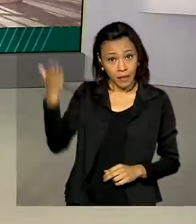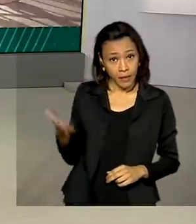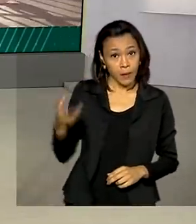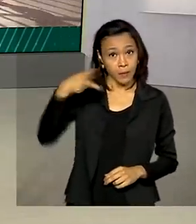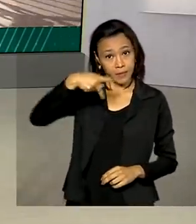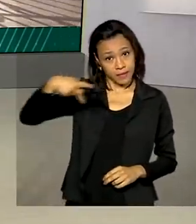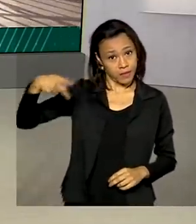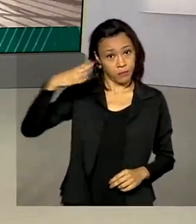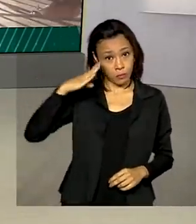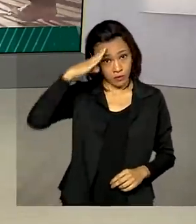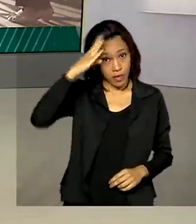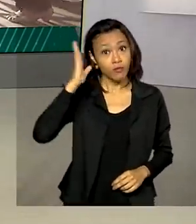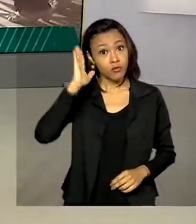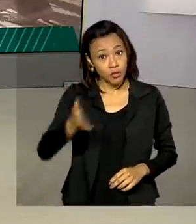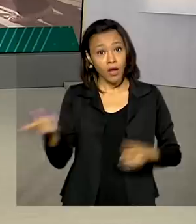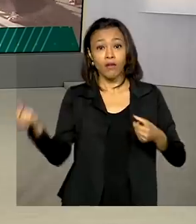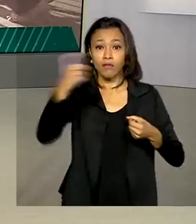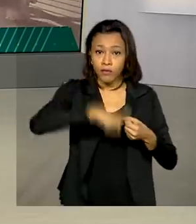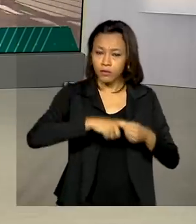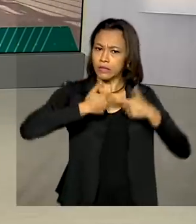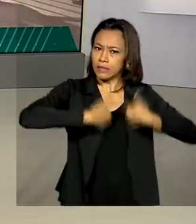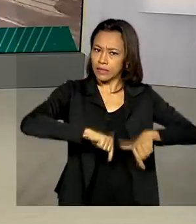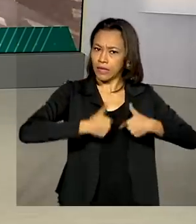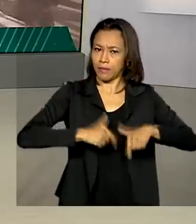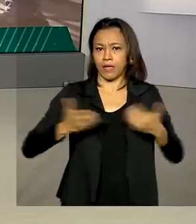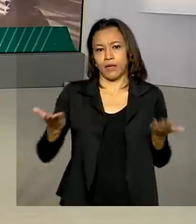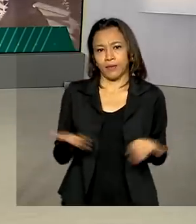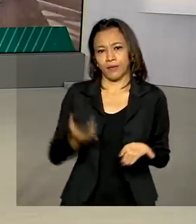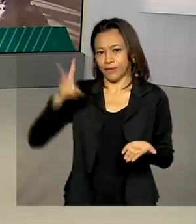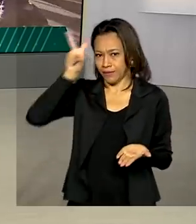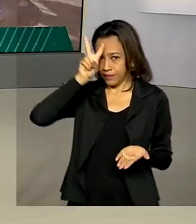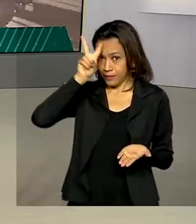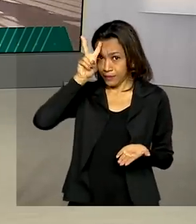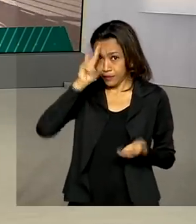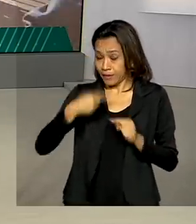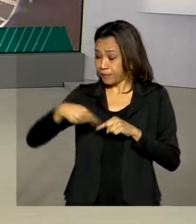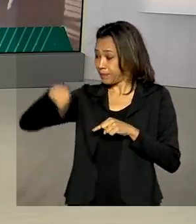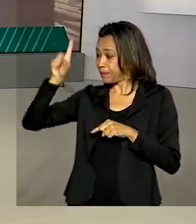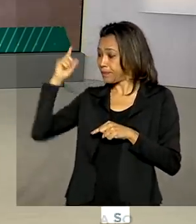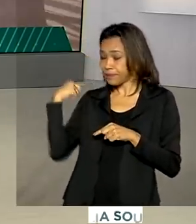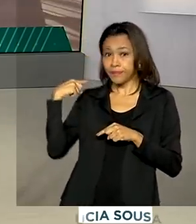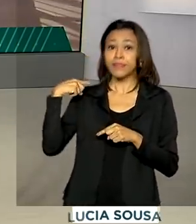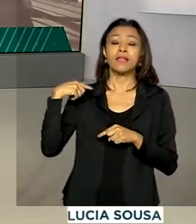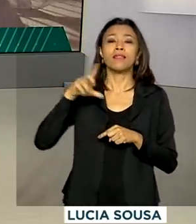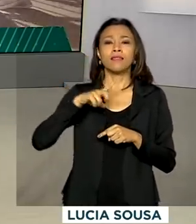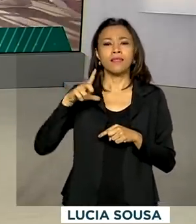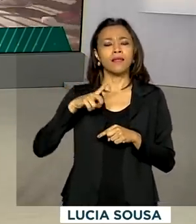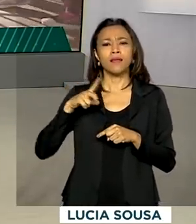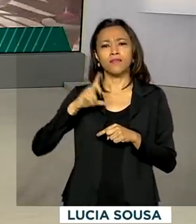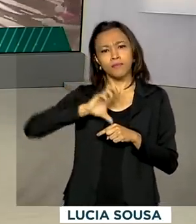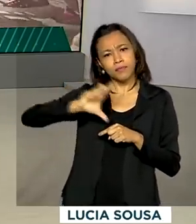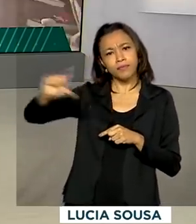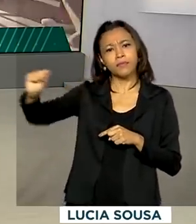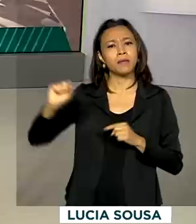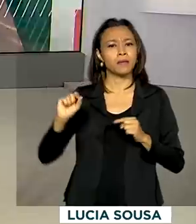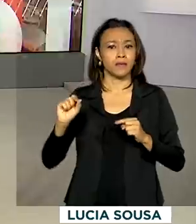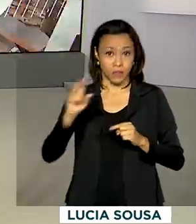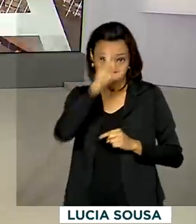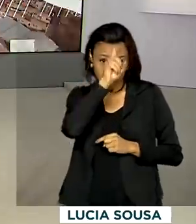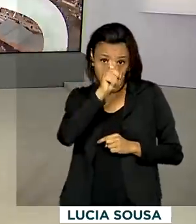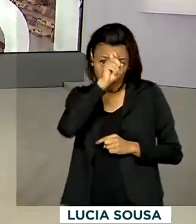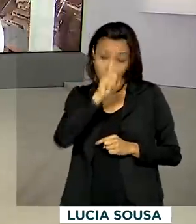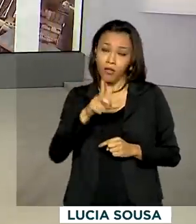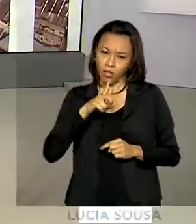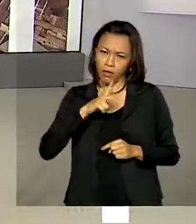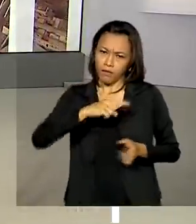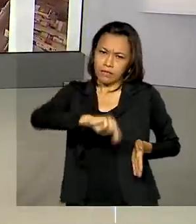Jair Bolsonaro já está de volta ao trabalho nesta segunda-feira. No fim de semana, ele teve alta do hospital após cirurgia